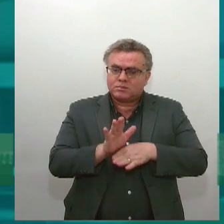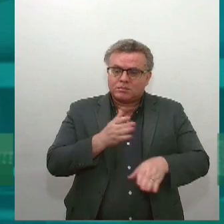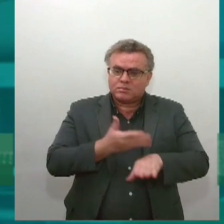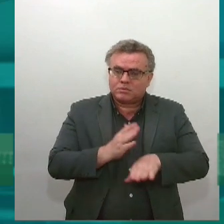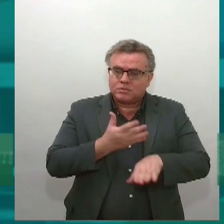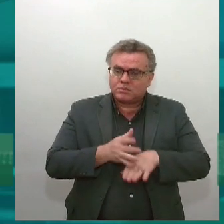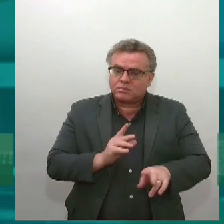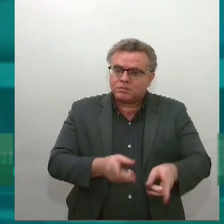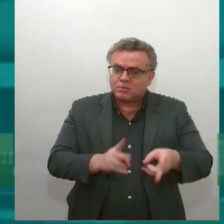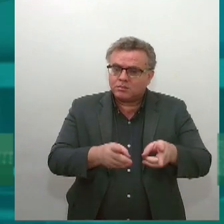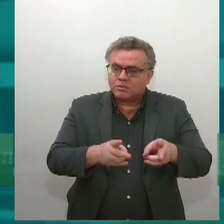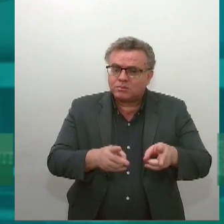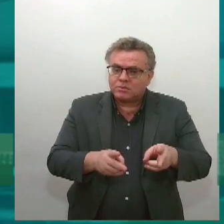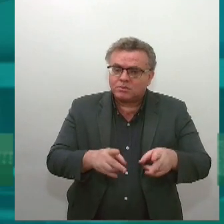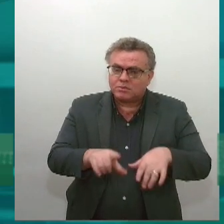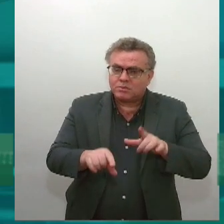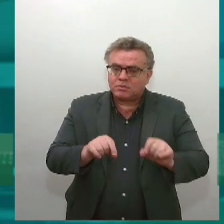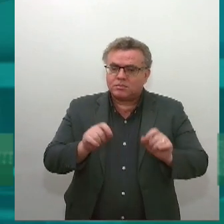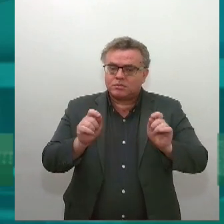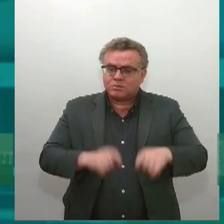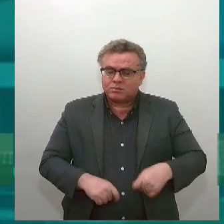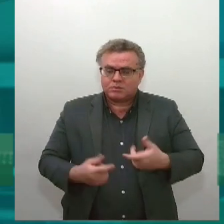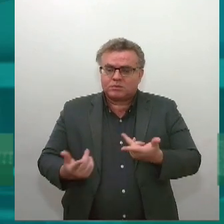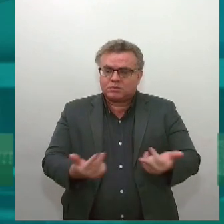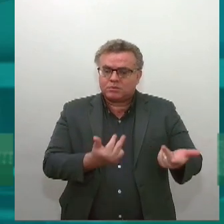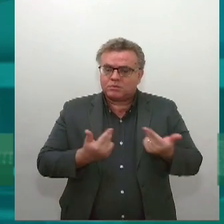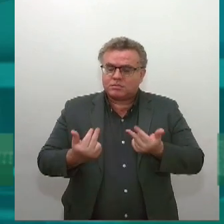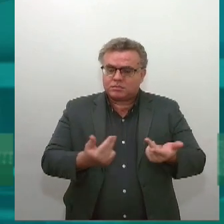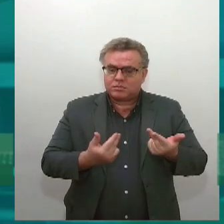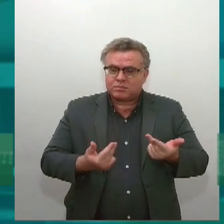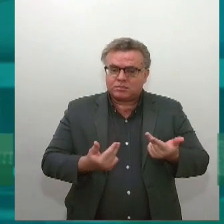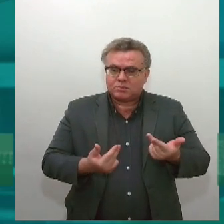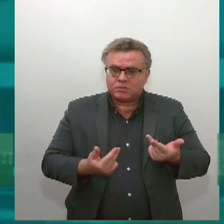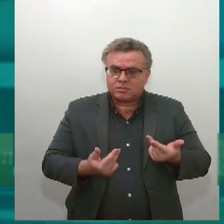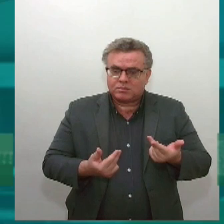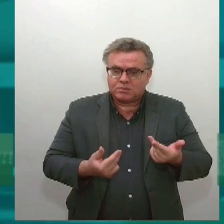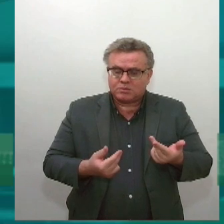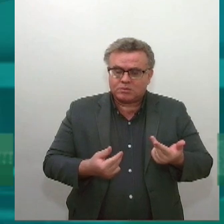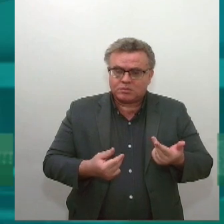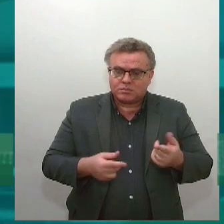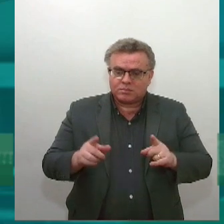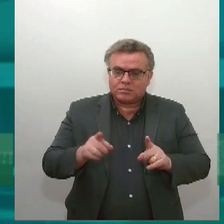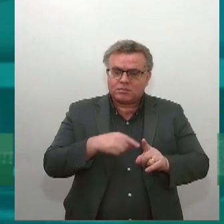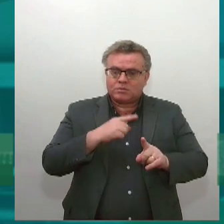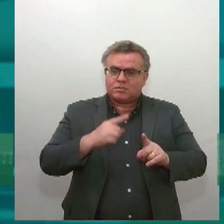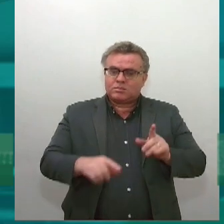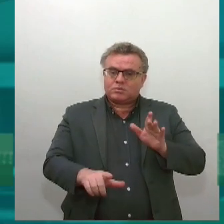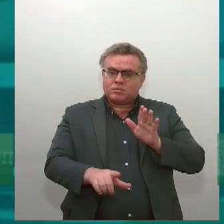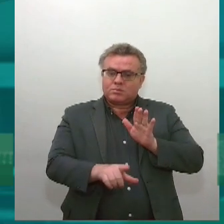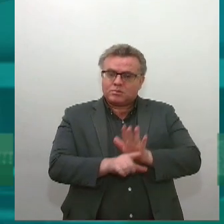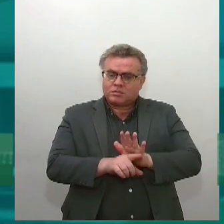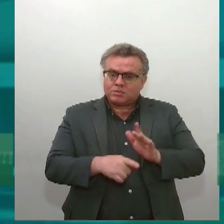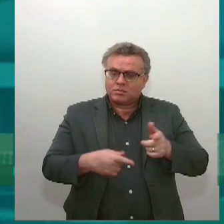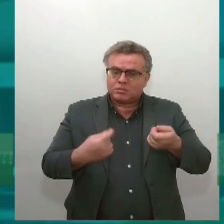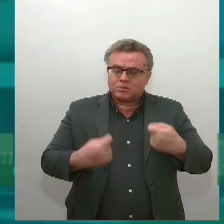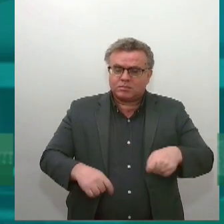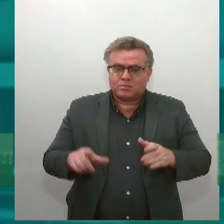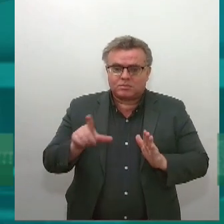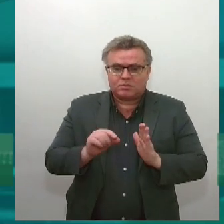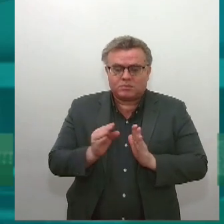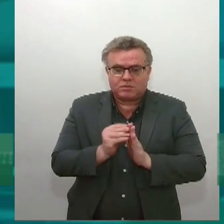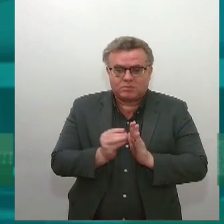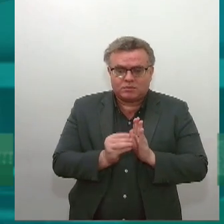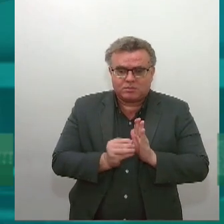de decisão monocrática que suspendam a eficácia de lei com ou sem redução de texto sob pena de nulidade,